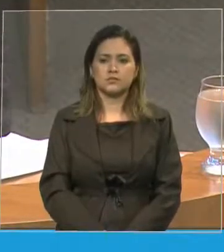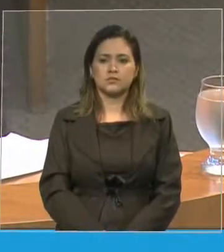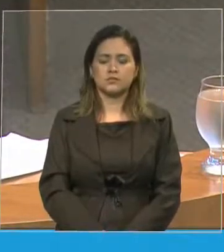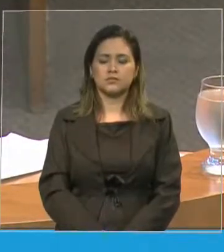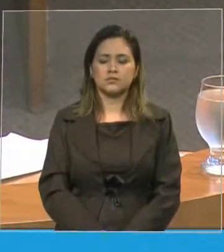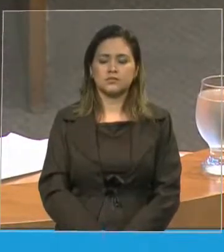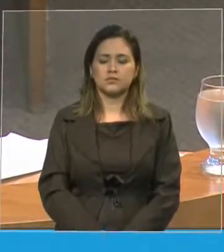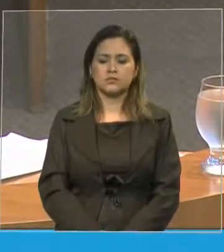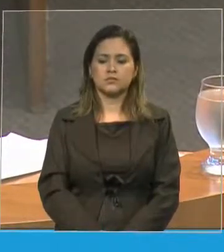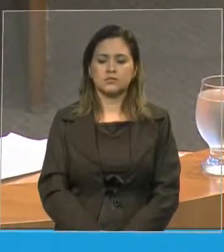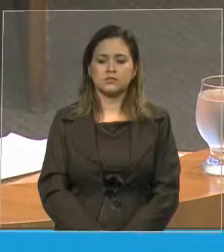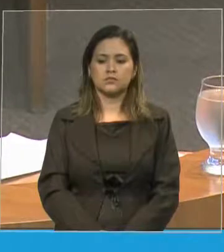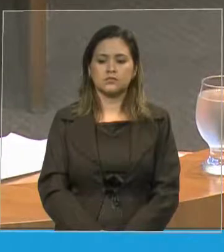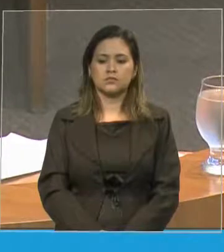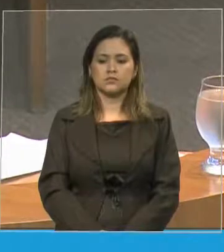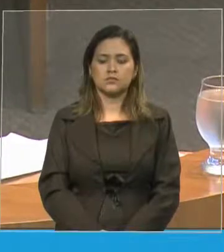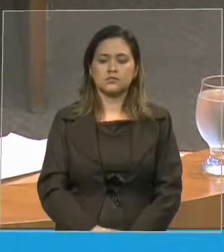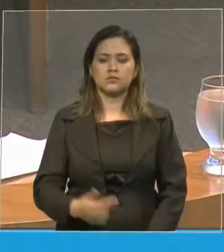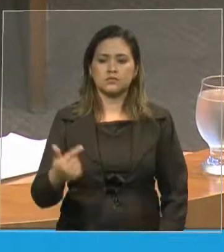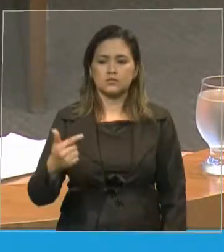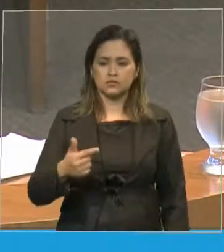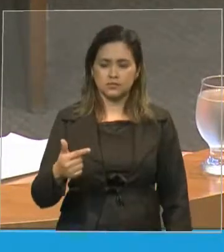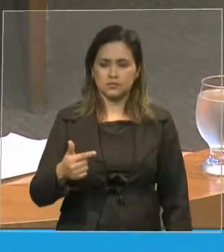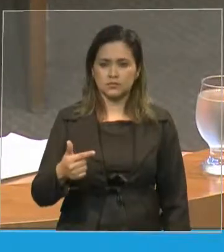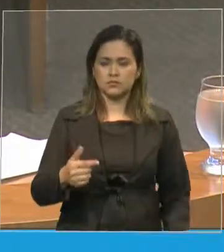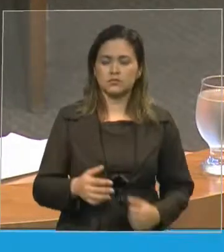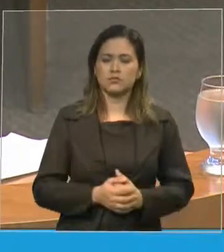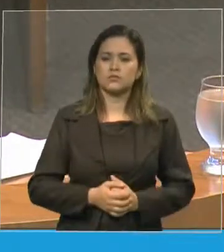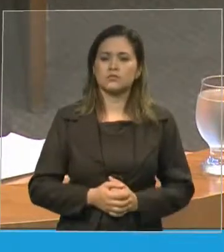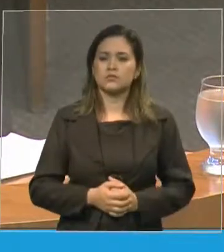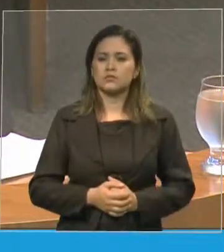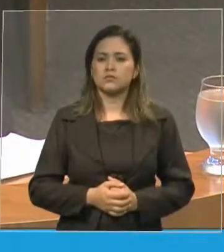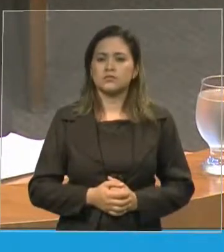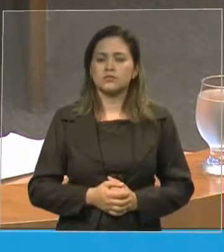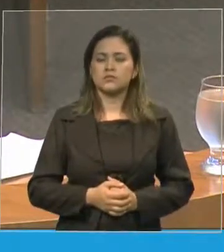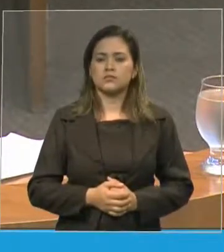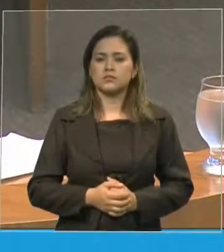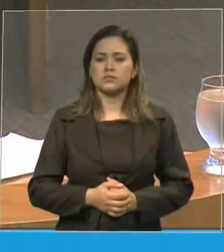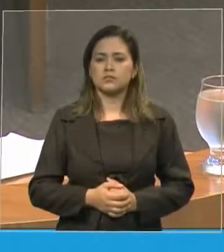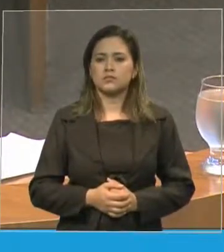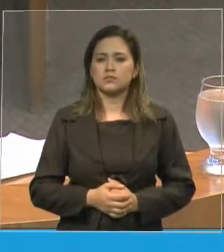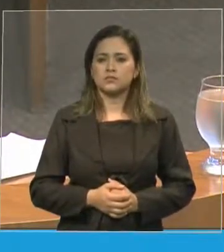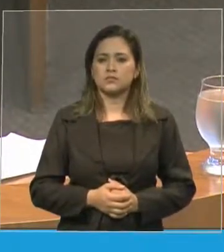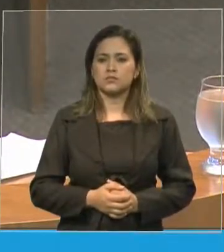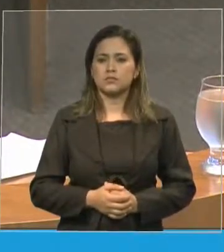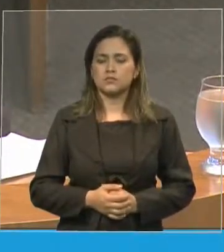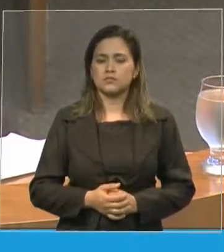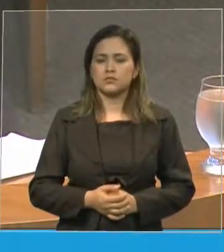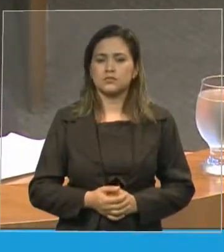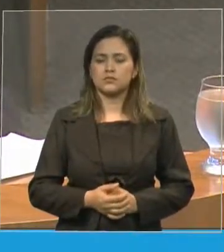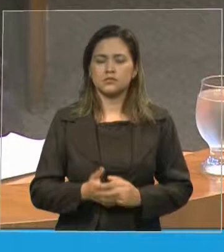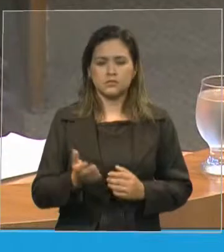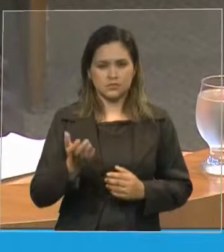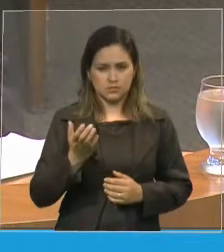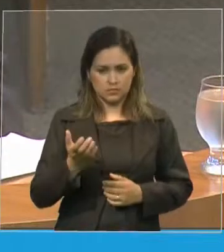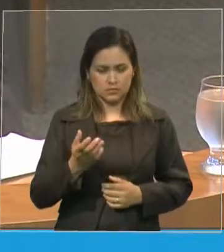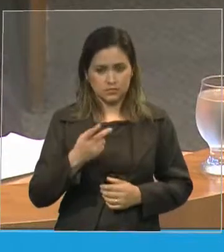um dos maiores presidentes da república que o mundo já viu Abraão Linco